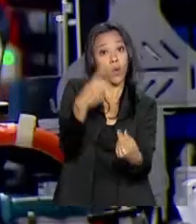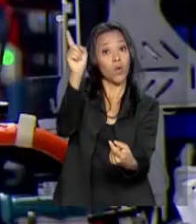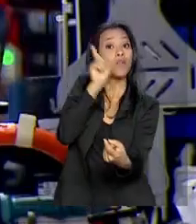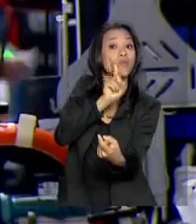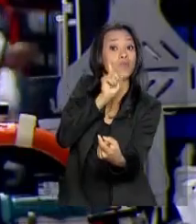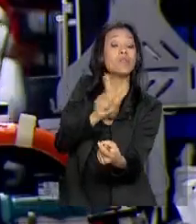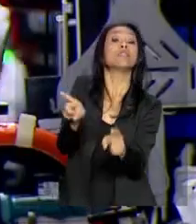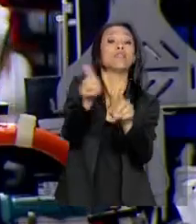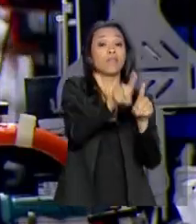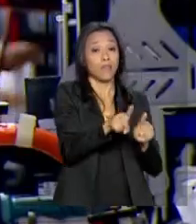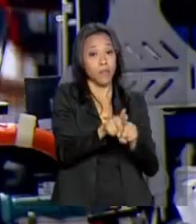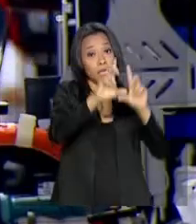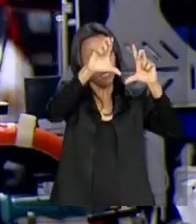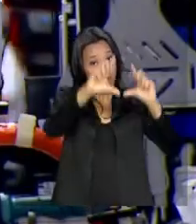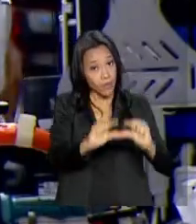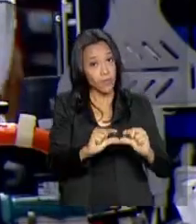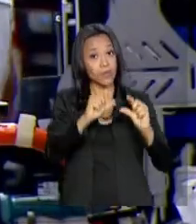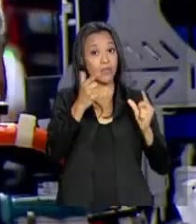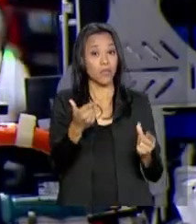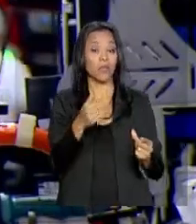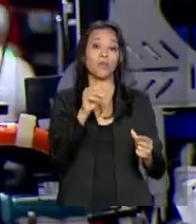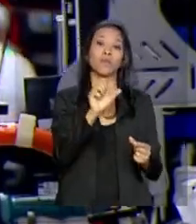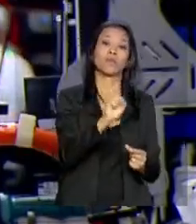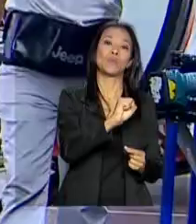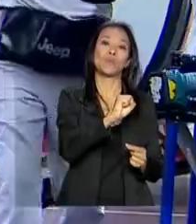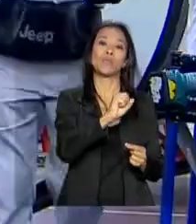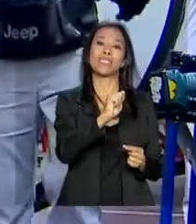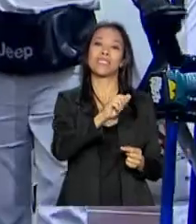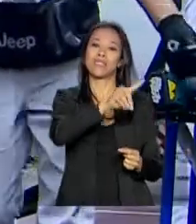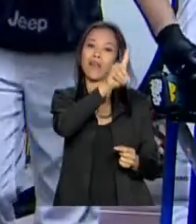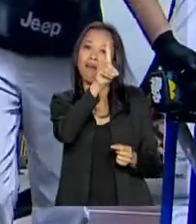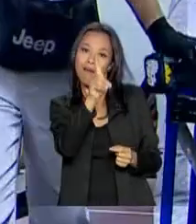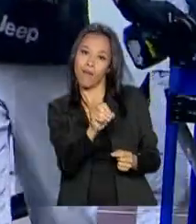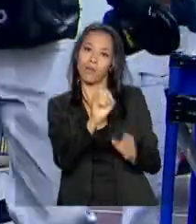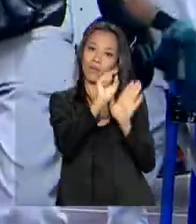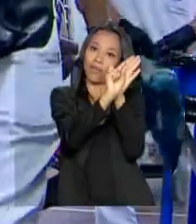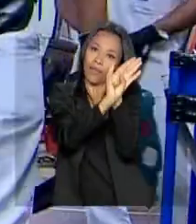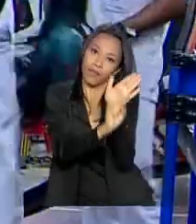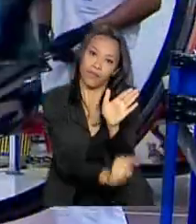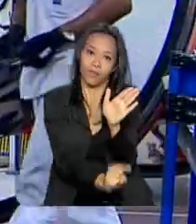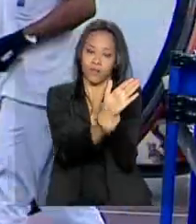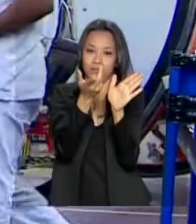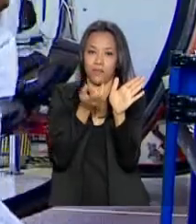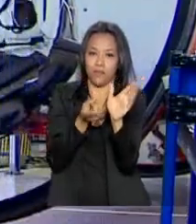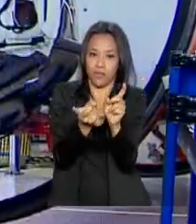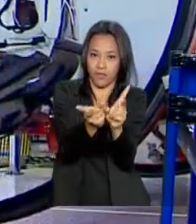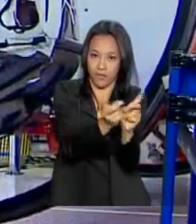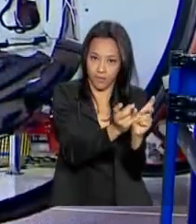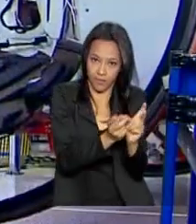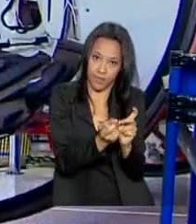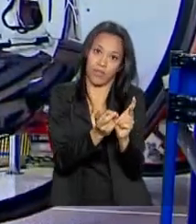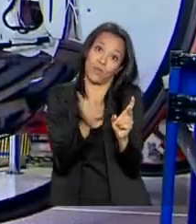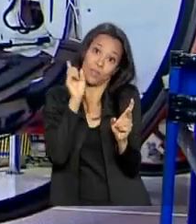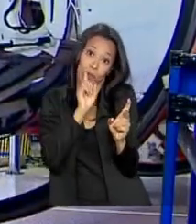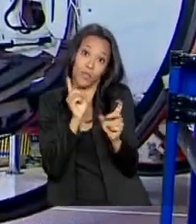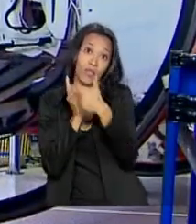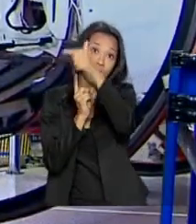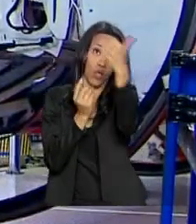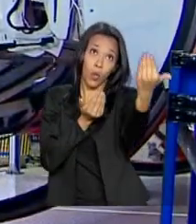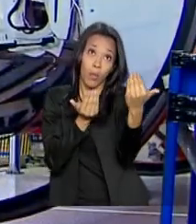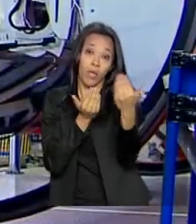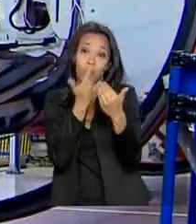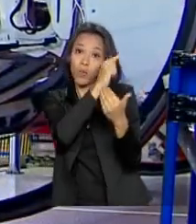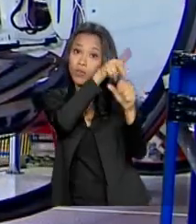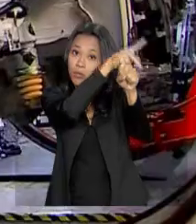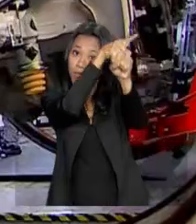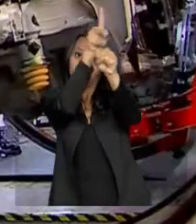a redução dos saldos comerciais negativos no comércio entre os Estados Unidos e outros países ao